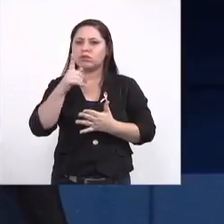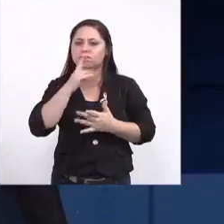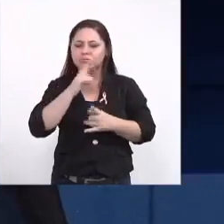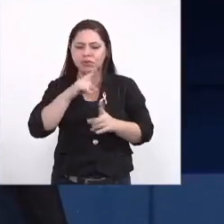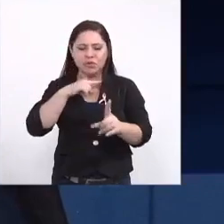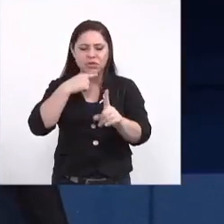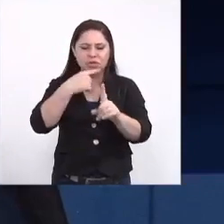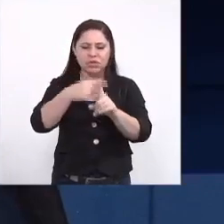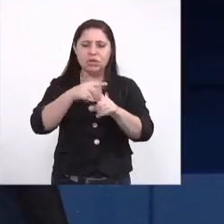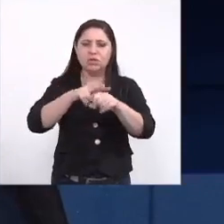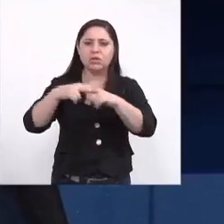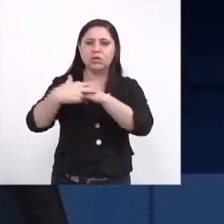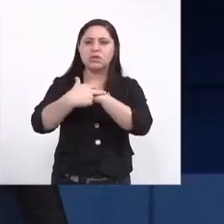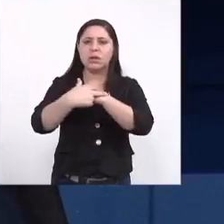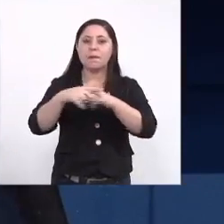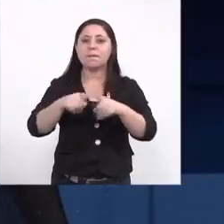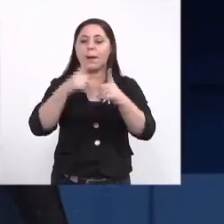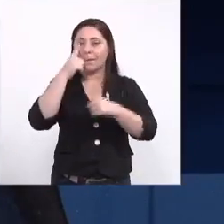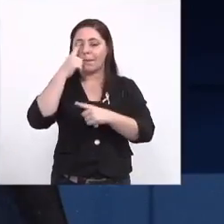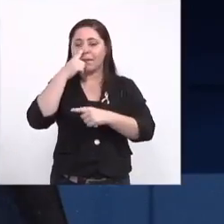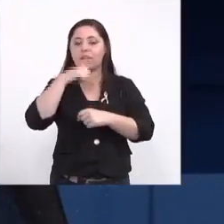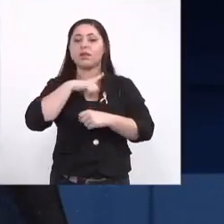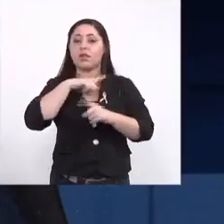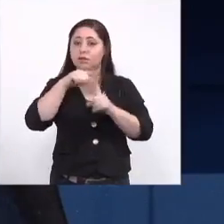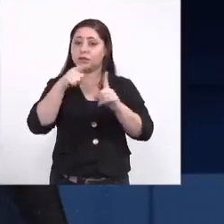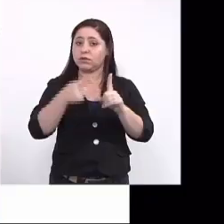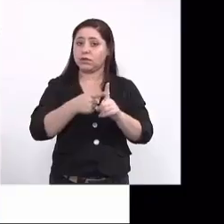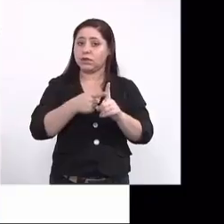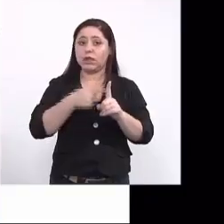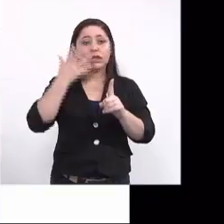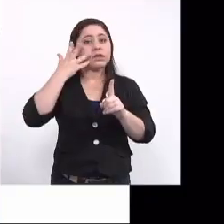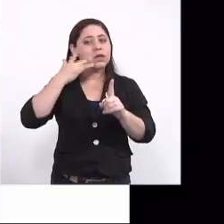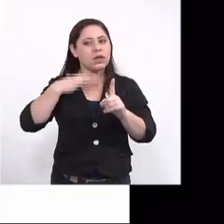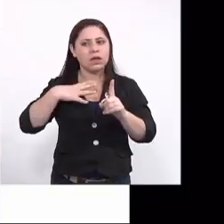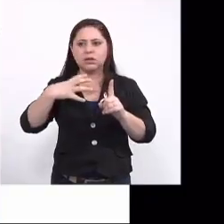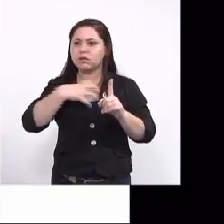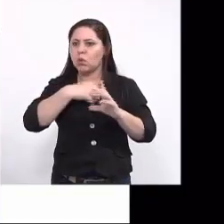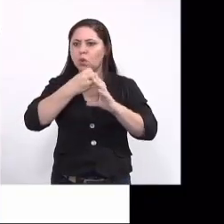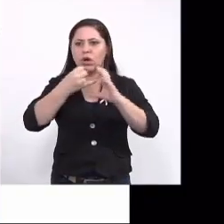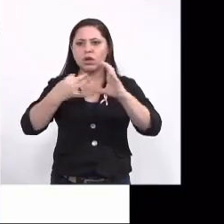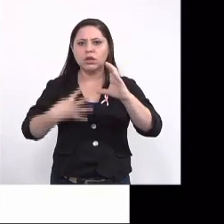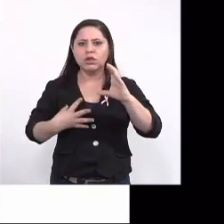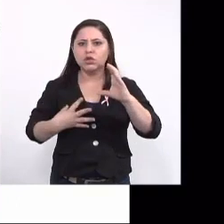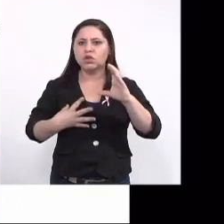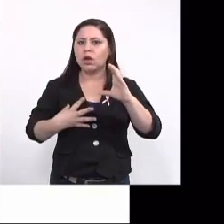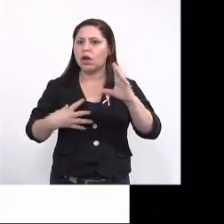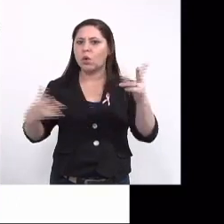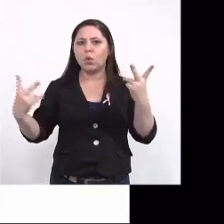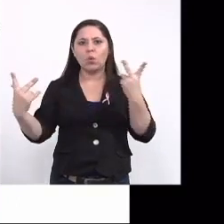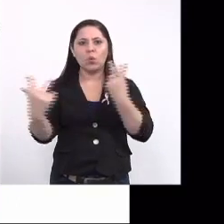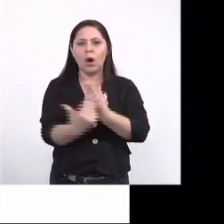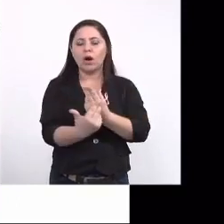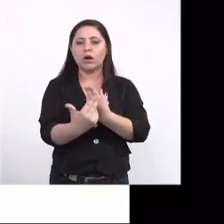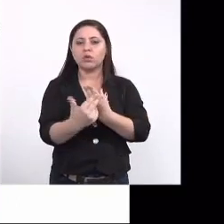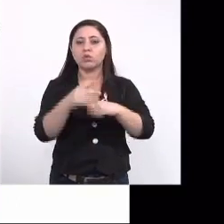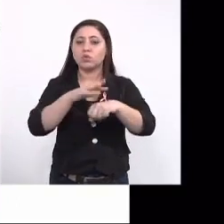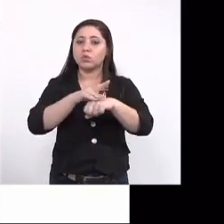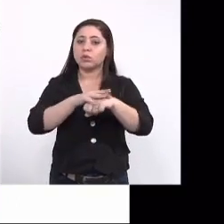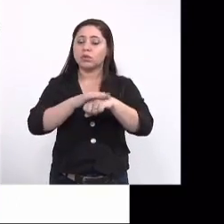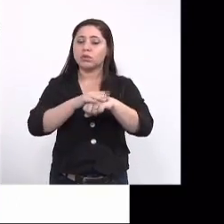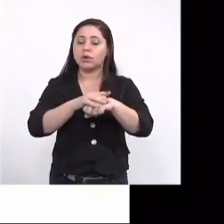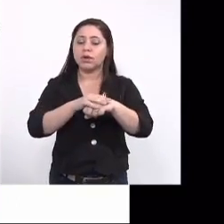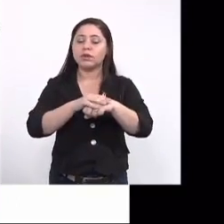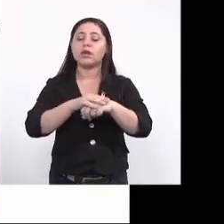zika, mas a mãe teve na gestação, e a criança tem todos os sintomas, todos os sinais característicos da doença, a gente